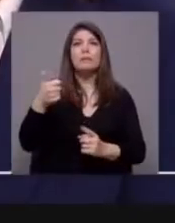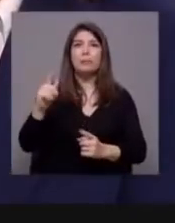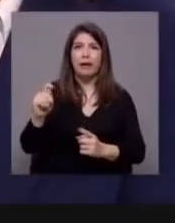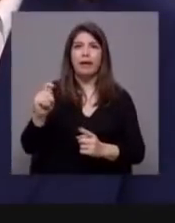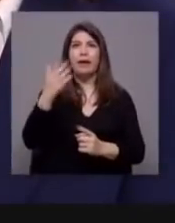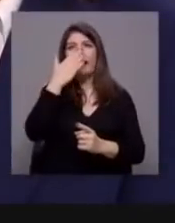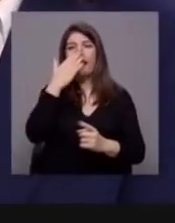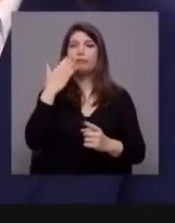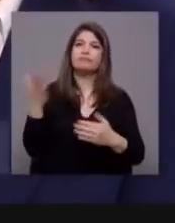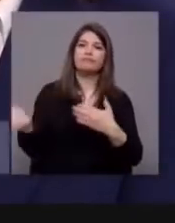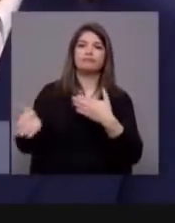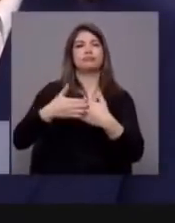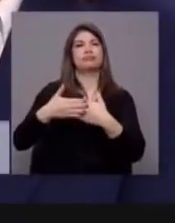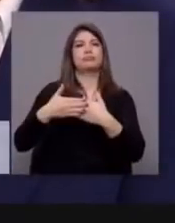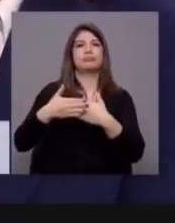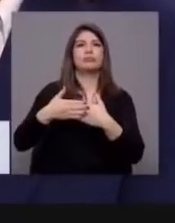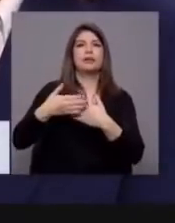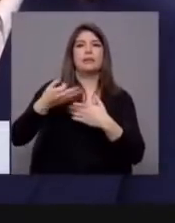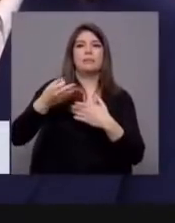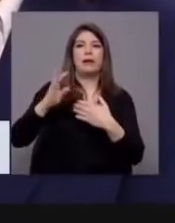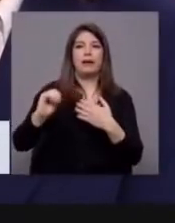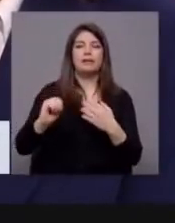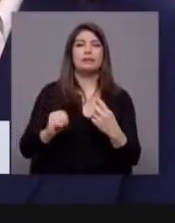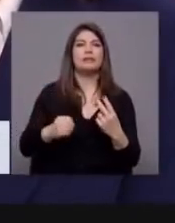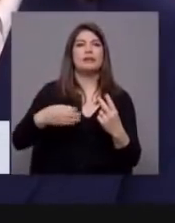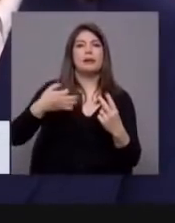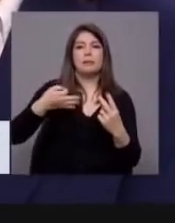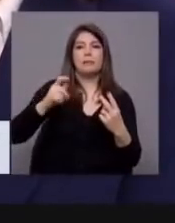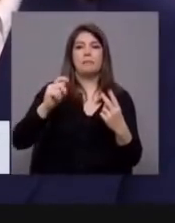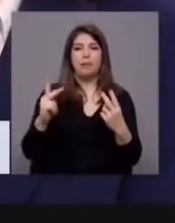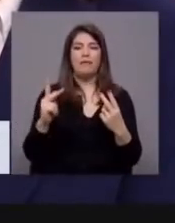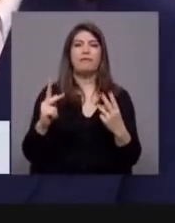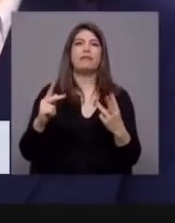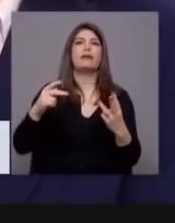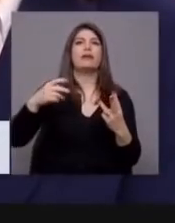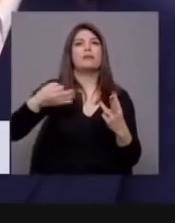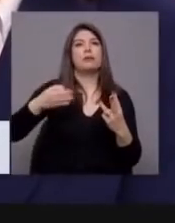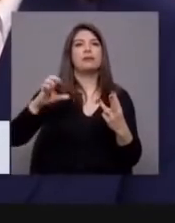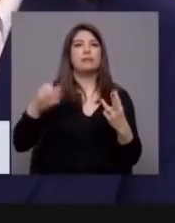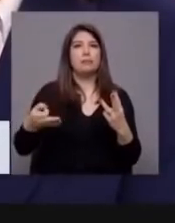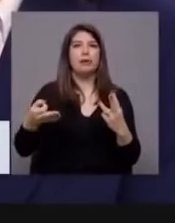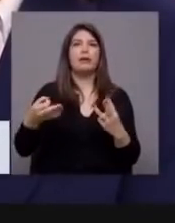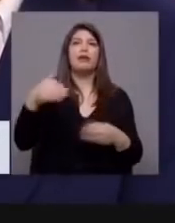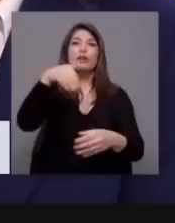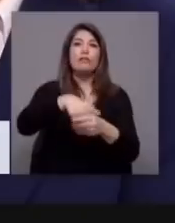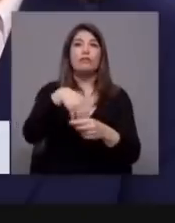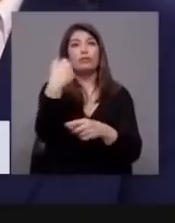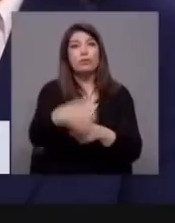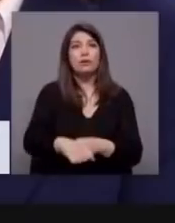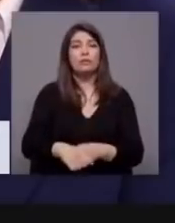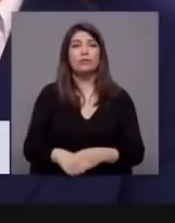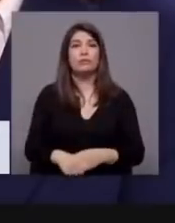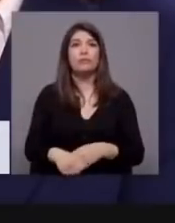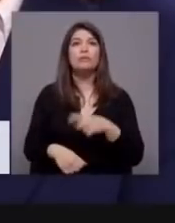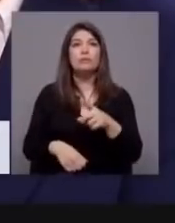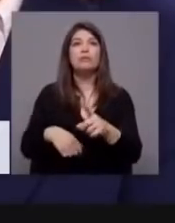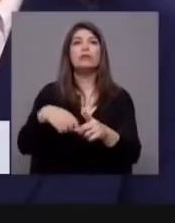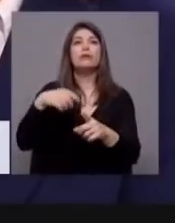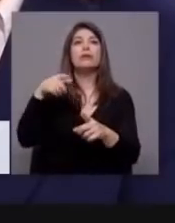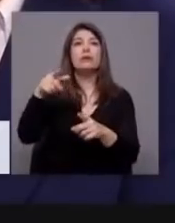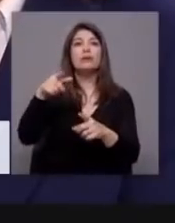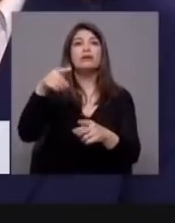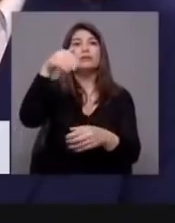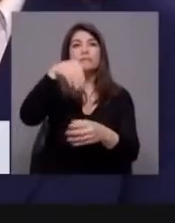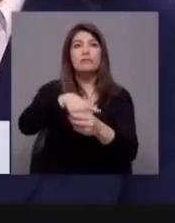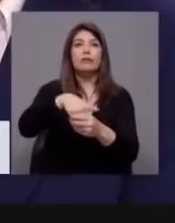Esquerda fechou a porta ao PS, fechou a porta ao PCP, fechou a porta ao PEV e votou contra. Porque já no orçamento para 2021, o Bloco de Esquerda votou com a direita